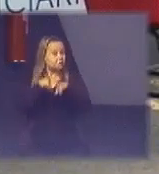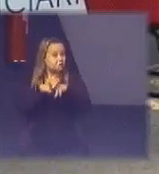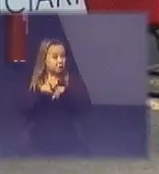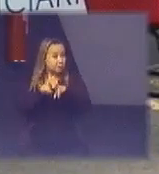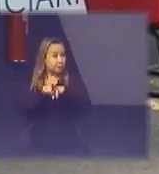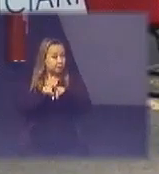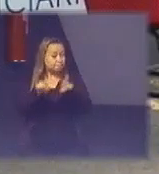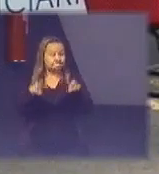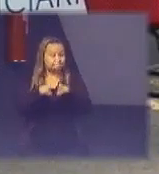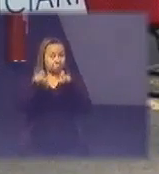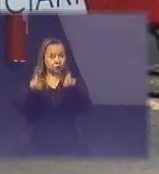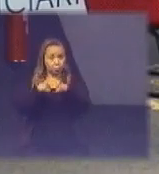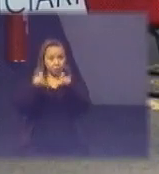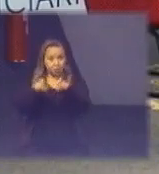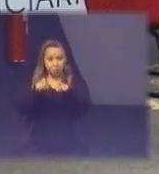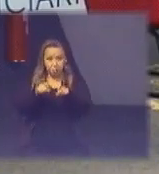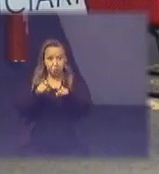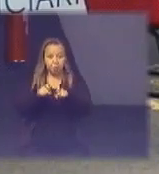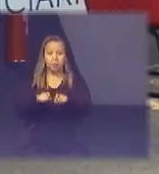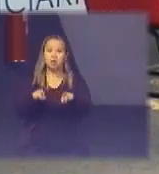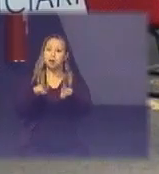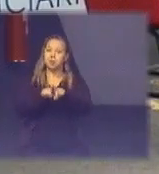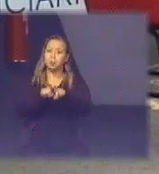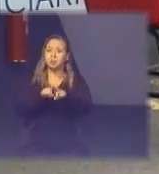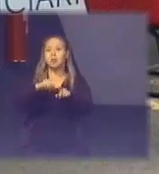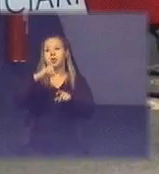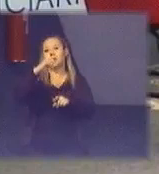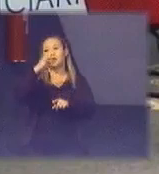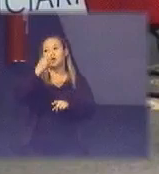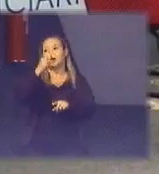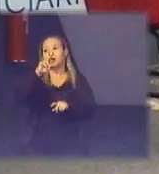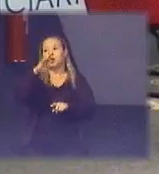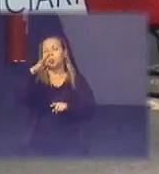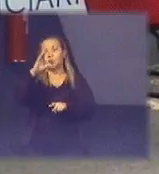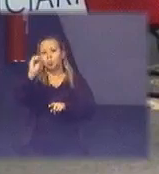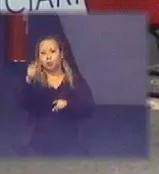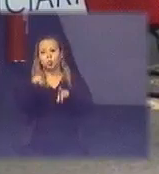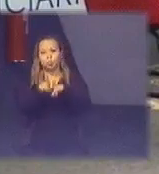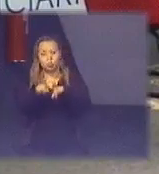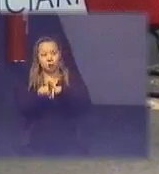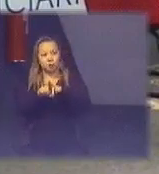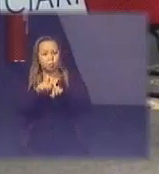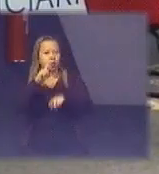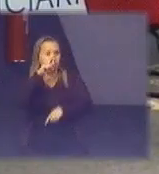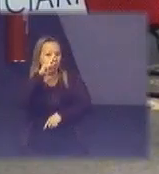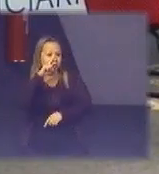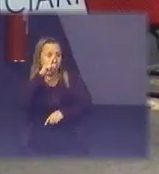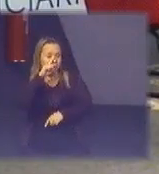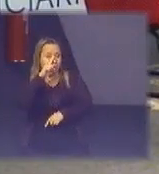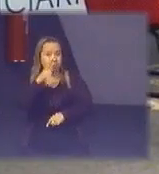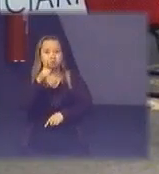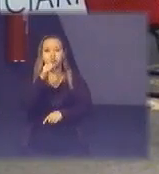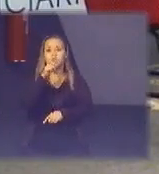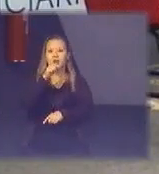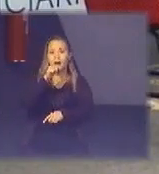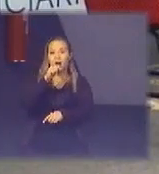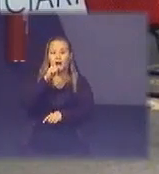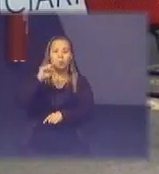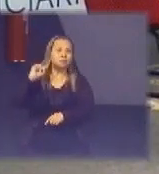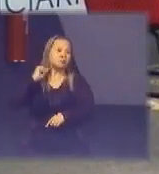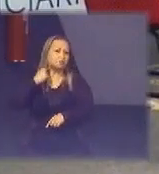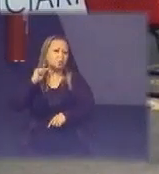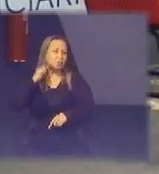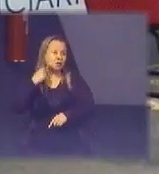com computadores com tubos CRT e o solo percolando aquela água contaminada com a chuva